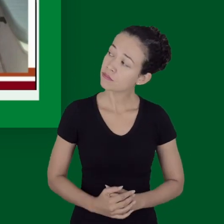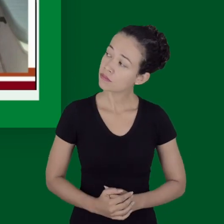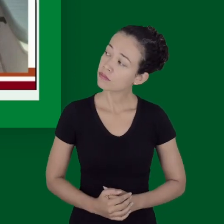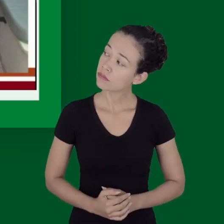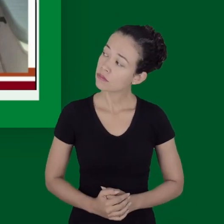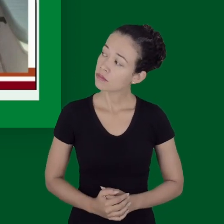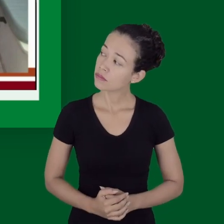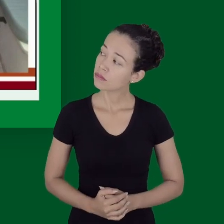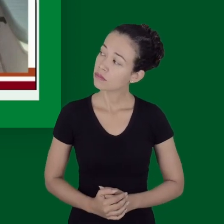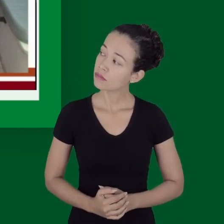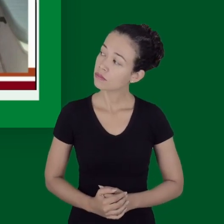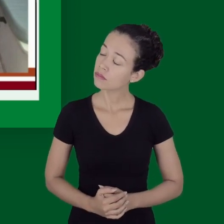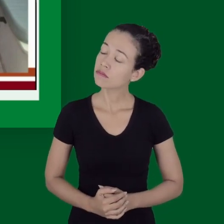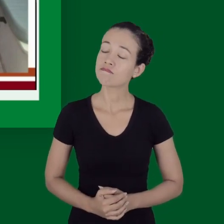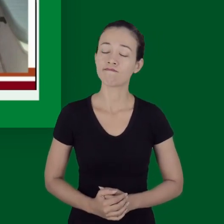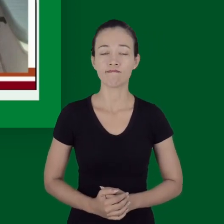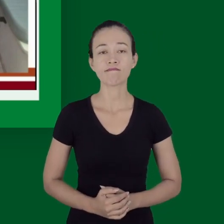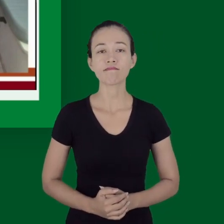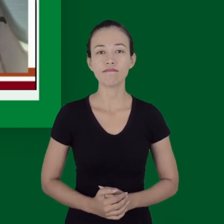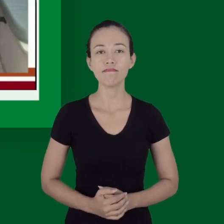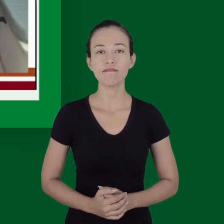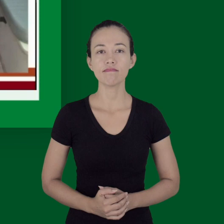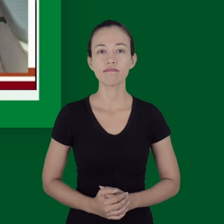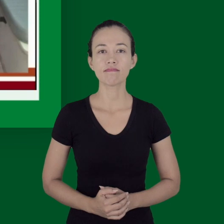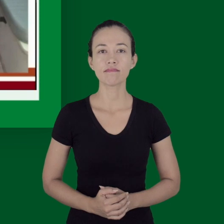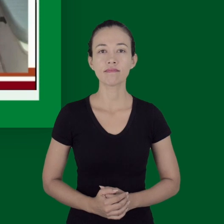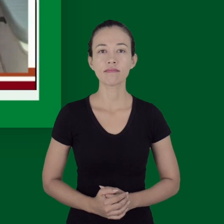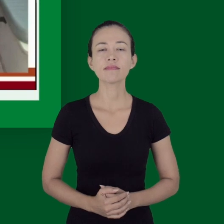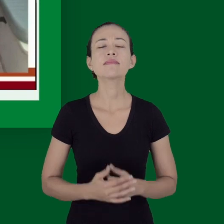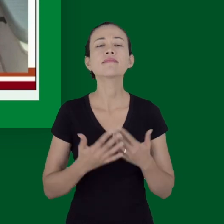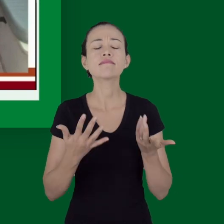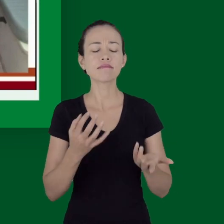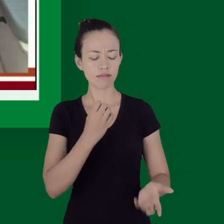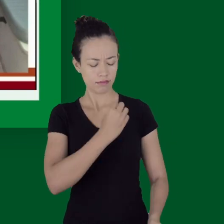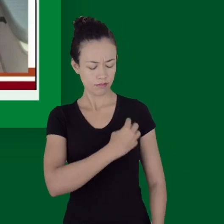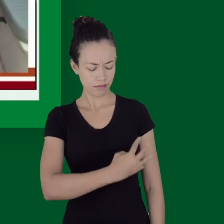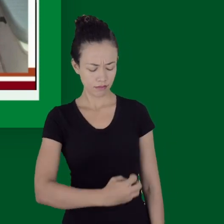trouxe exemplos de duas situações de choque hemorrágico.